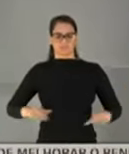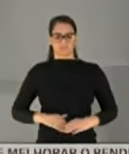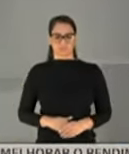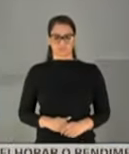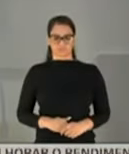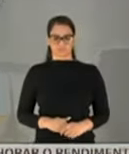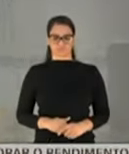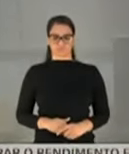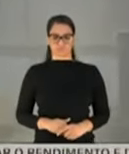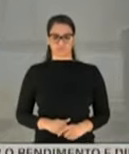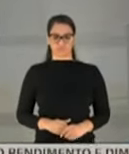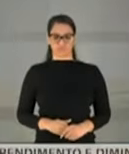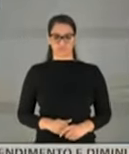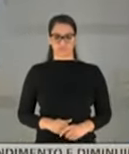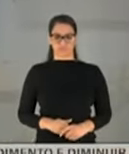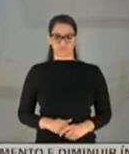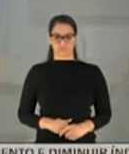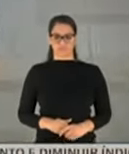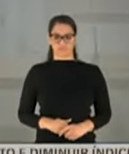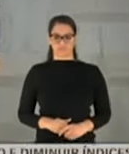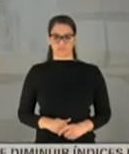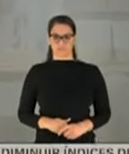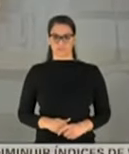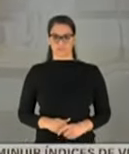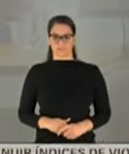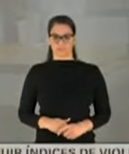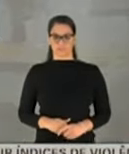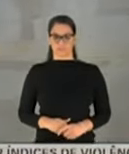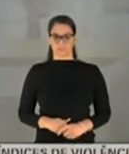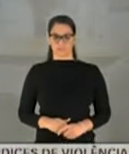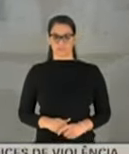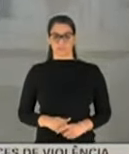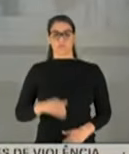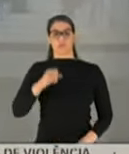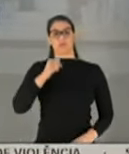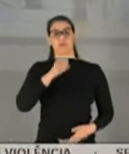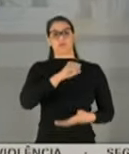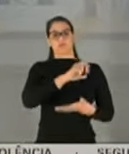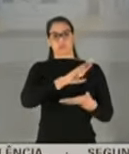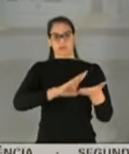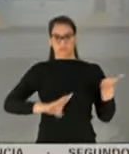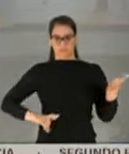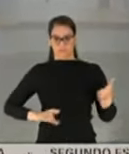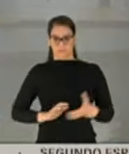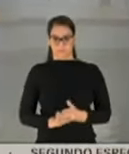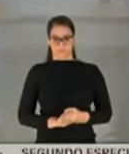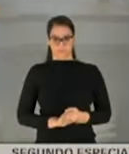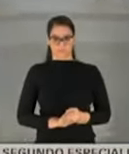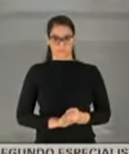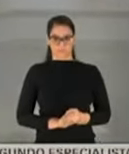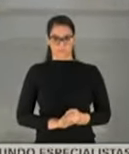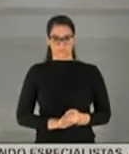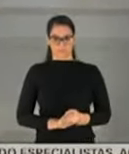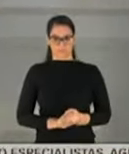palavra, senador Renato. Senhor presidente, primeira pergunta. Primeira pergunta. Não dá uma imprensa contra contra mim.